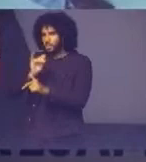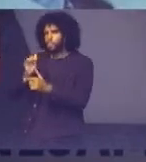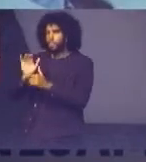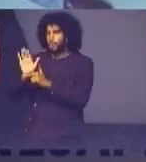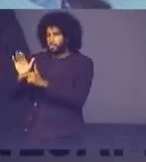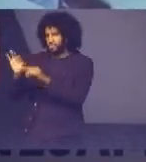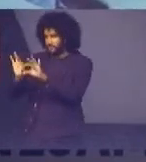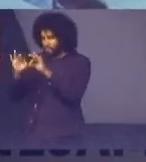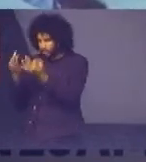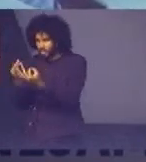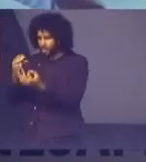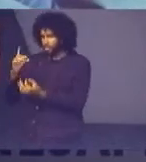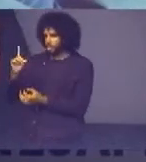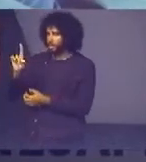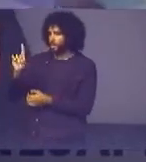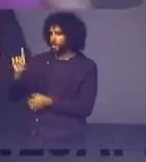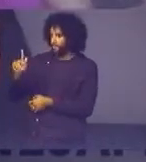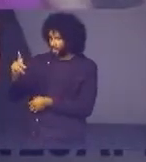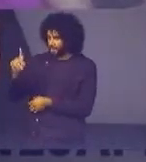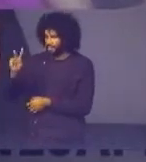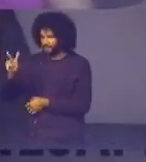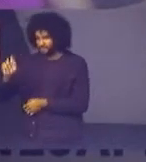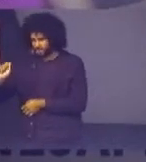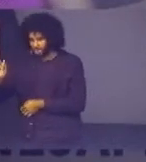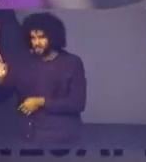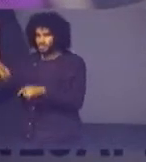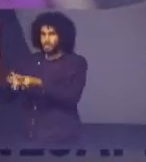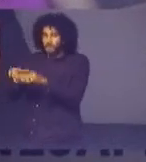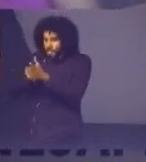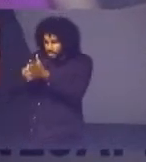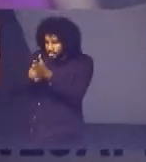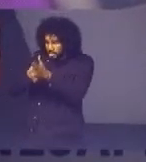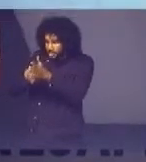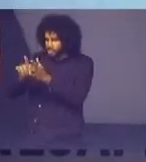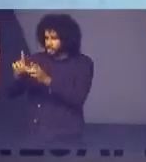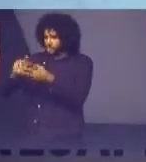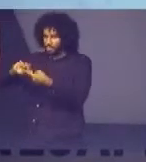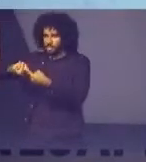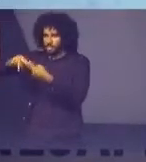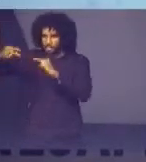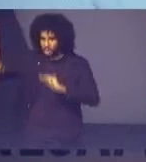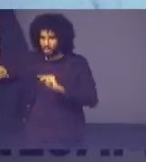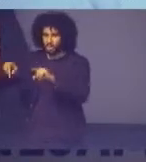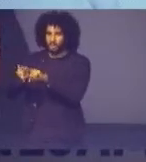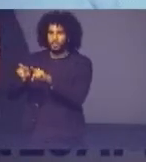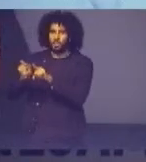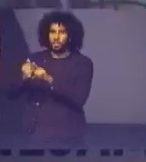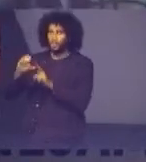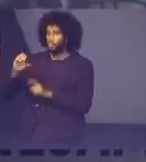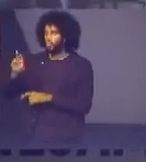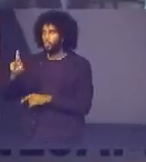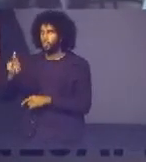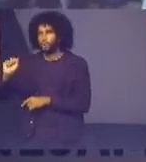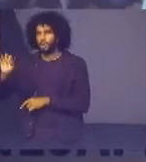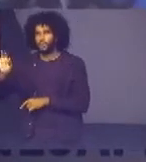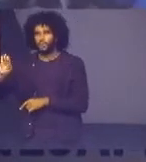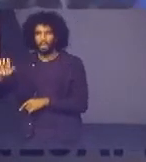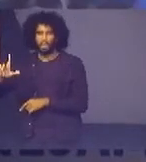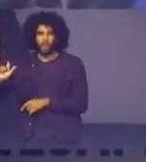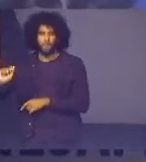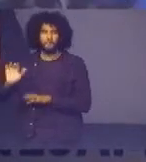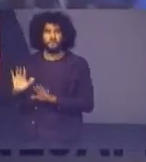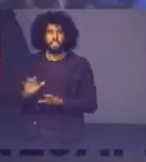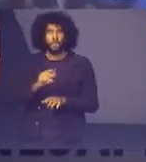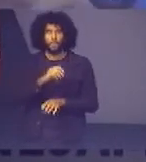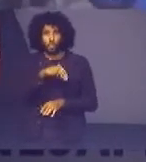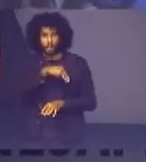DPVAT, divórcios, exames de DNA, retificações de nomes e curatelas. O papel do Ministério Público é